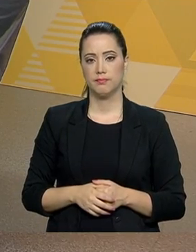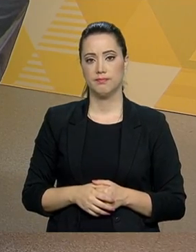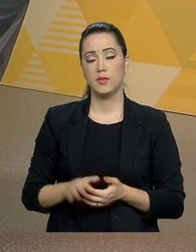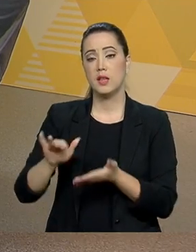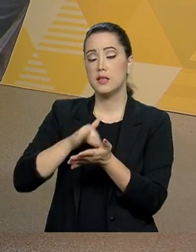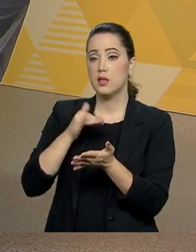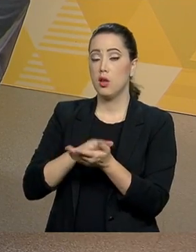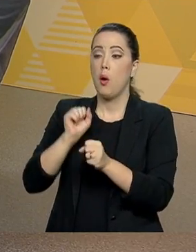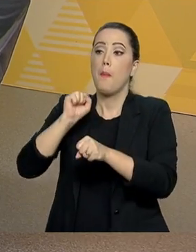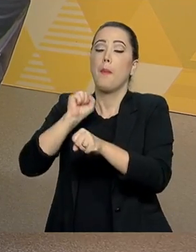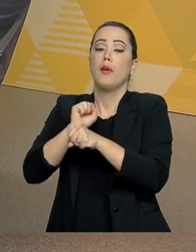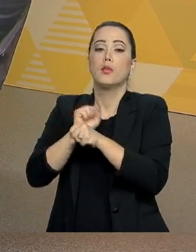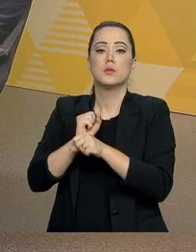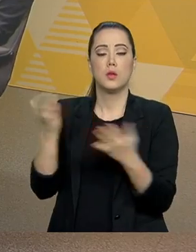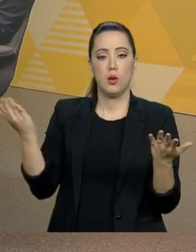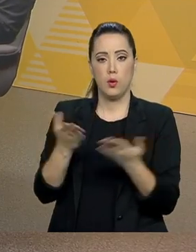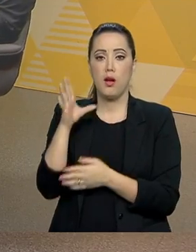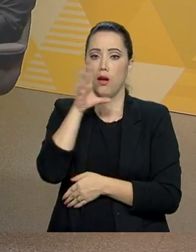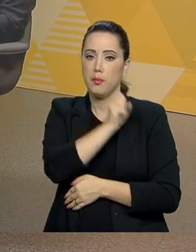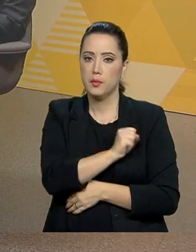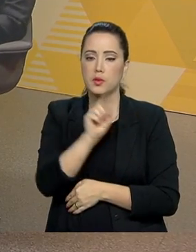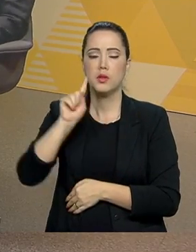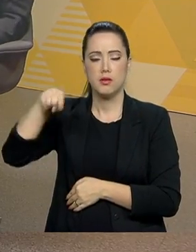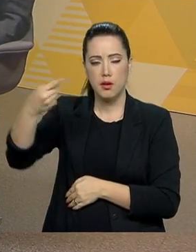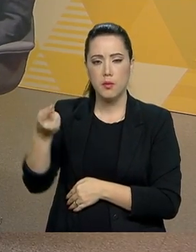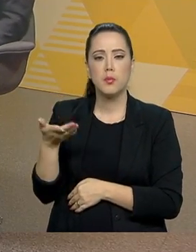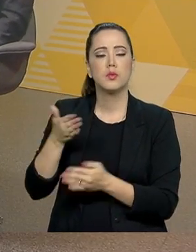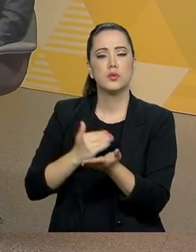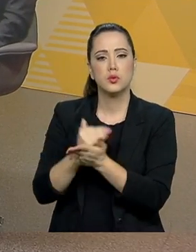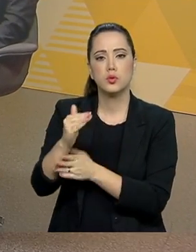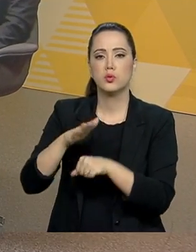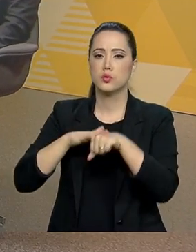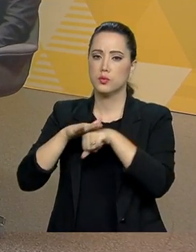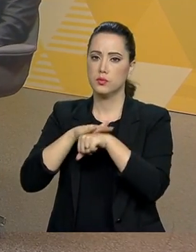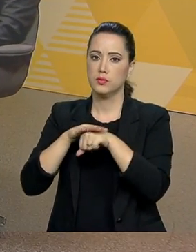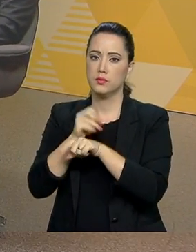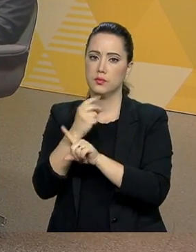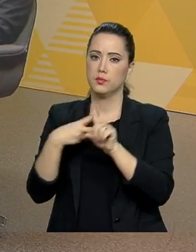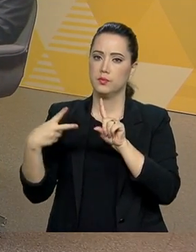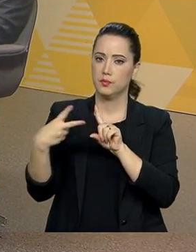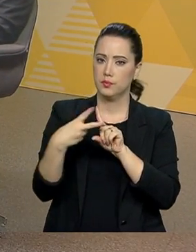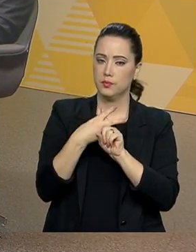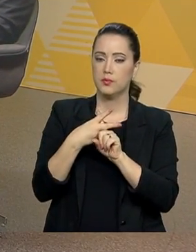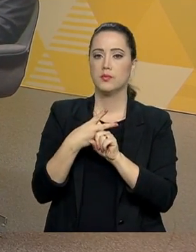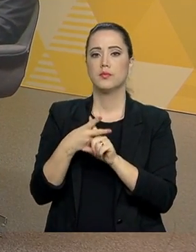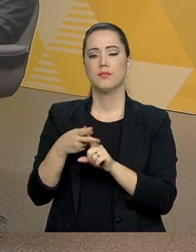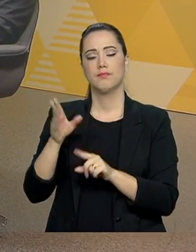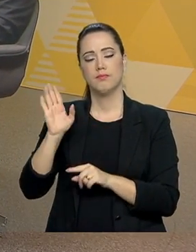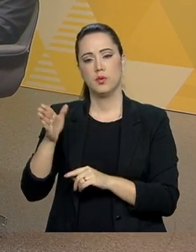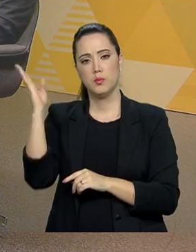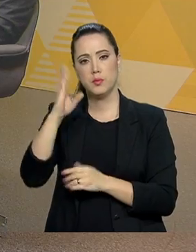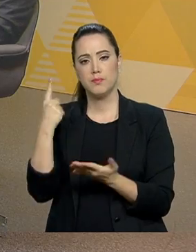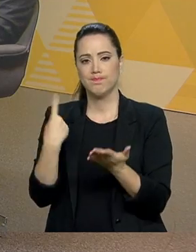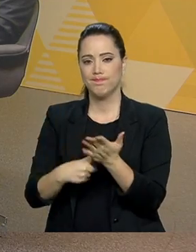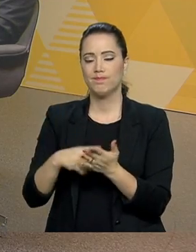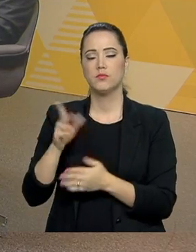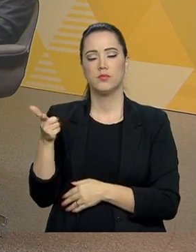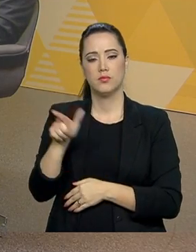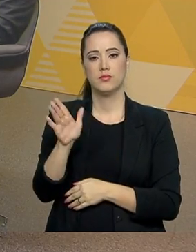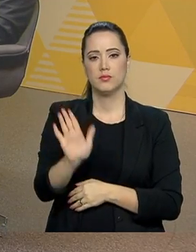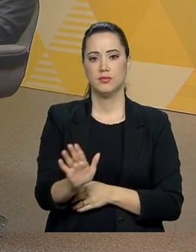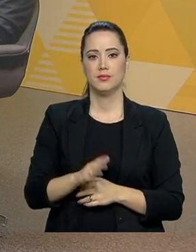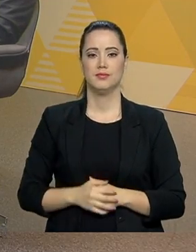Secretário, vamos fazer agora um breve intervalo e na volta a gente conversa mais sobre a nova previdência, o Brasil em Pauta volta